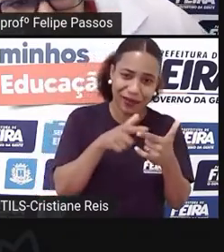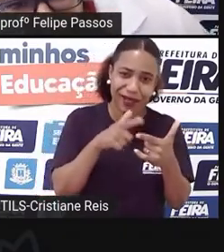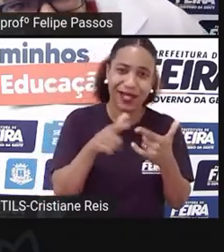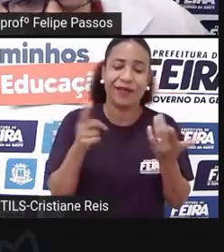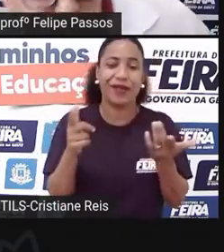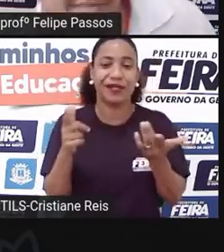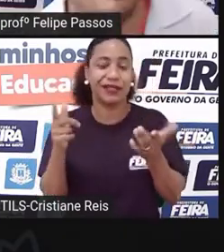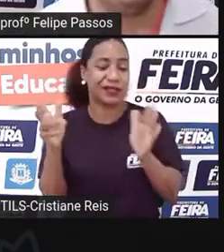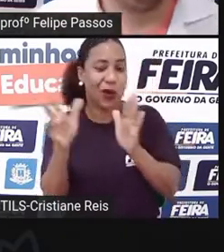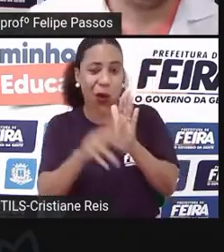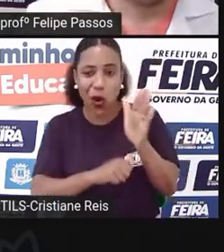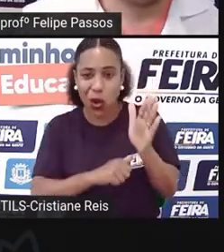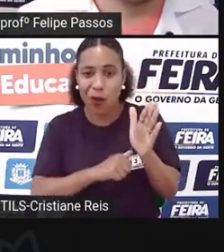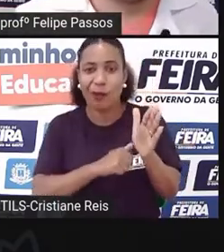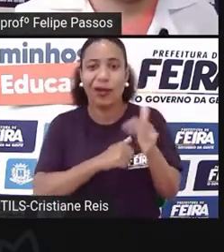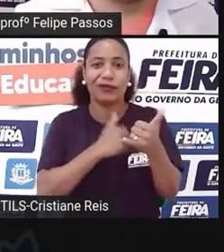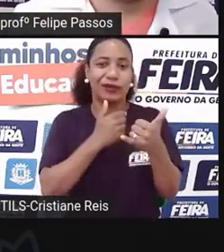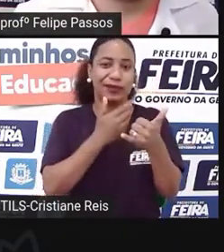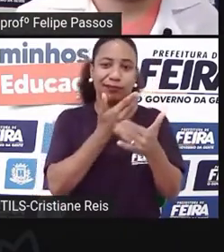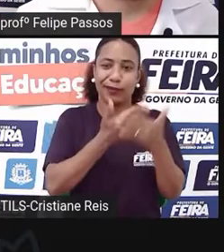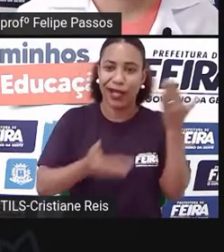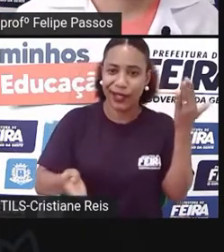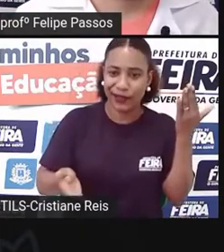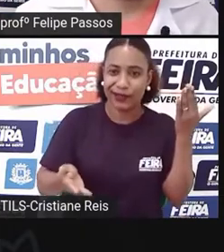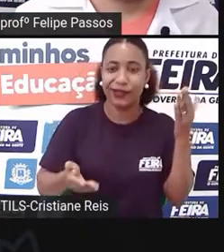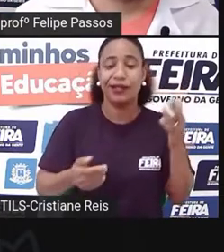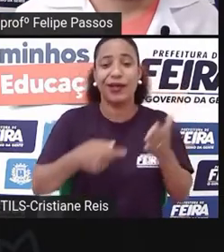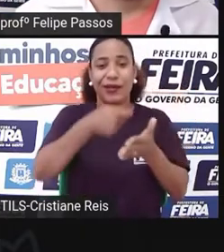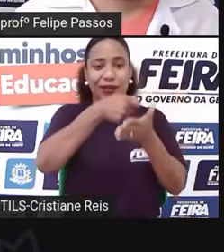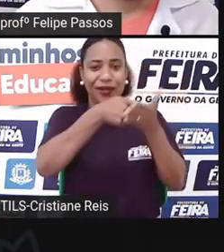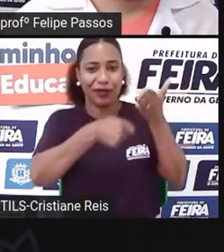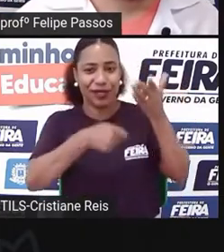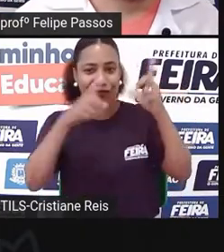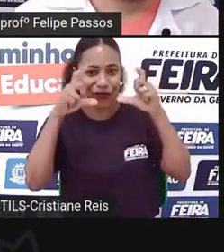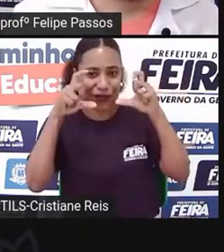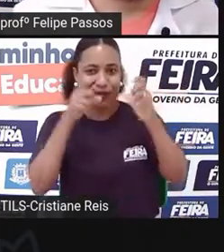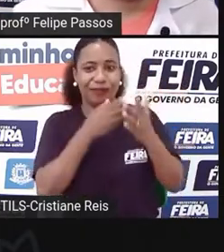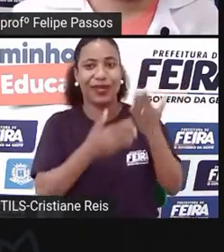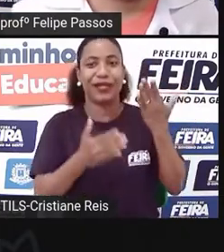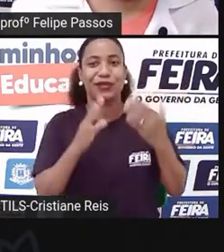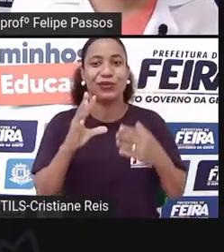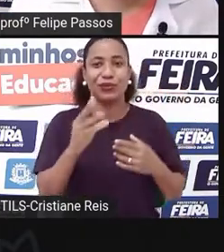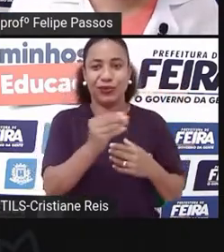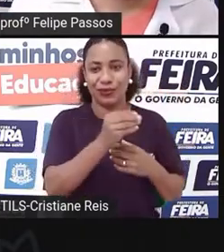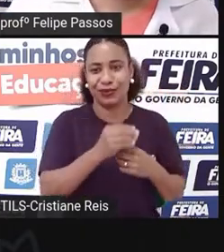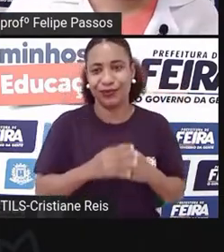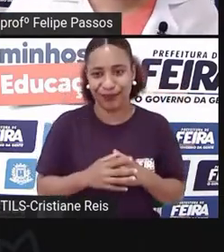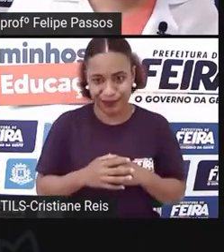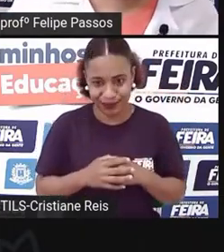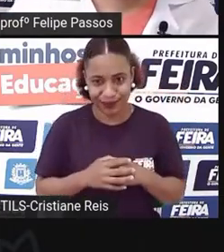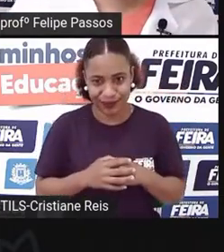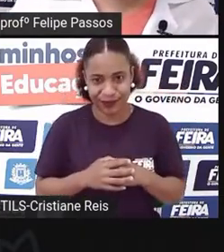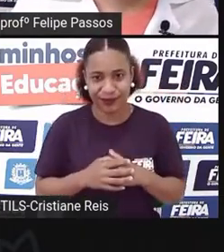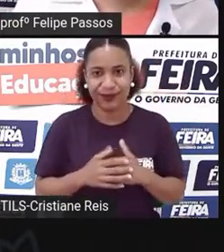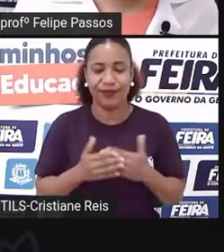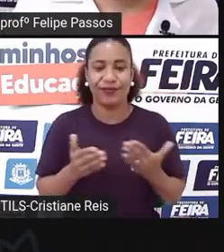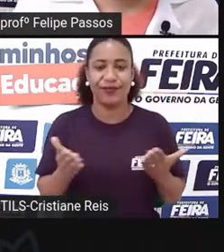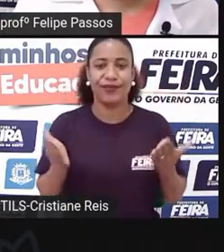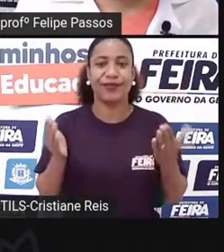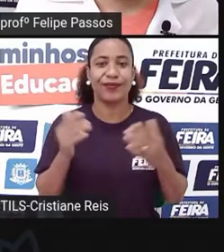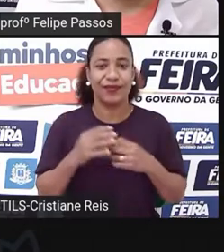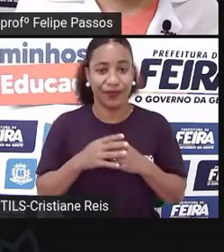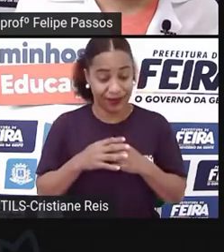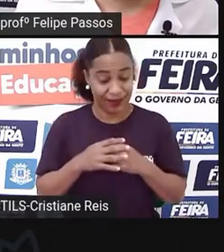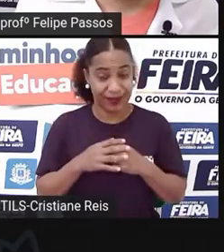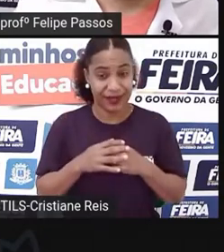você perde, então ali vai todo o seu registro. Eu acho muito interessante isso. Essa questão da foto ser